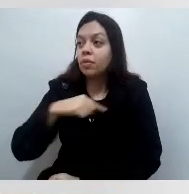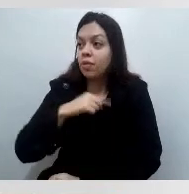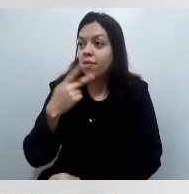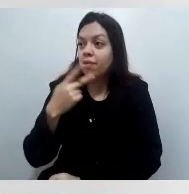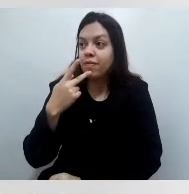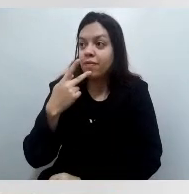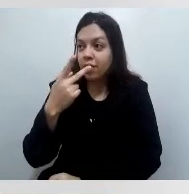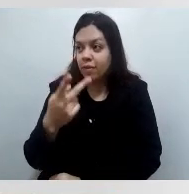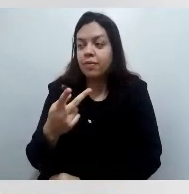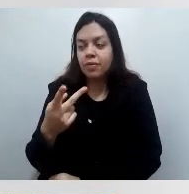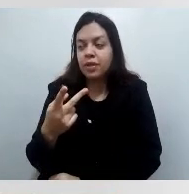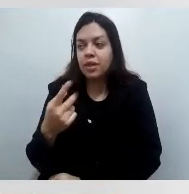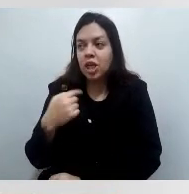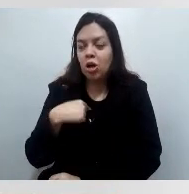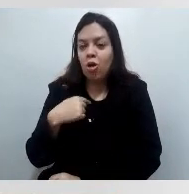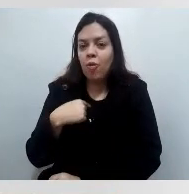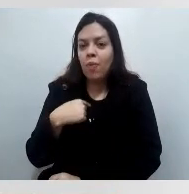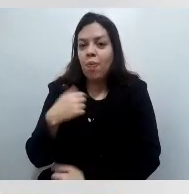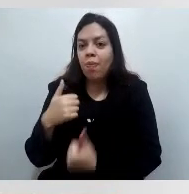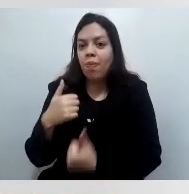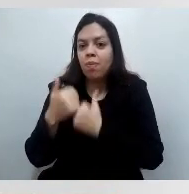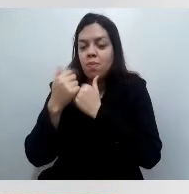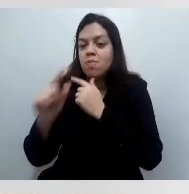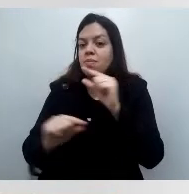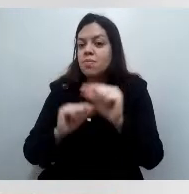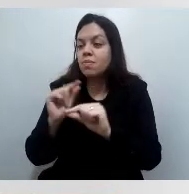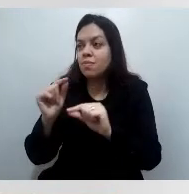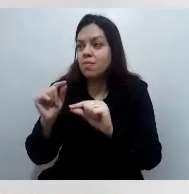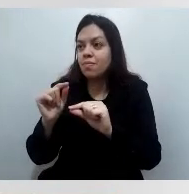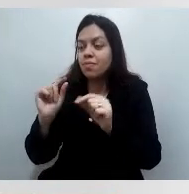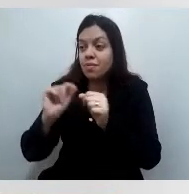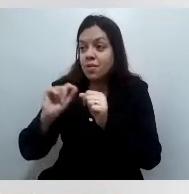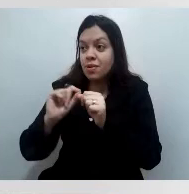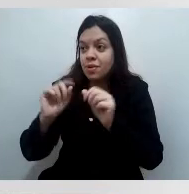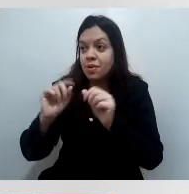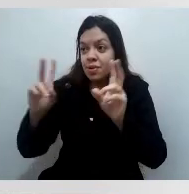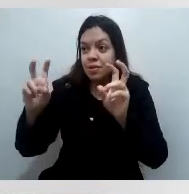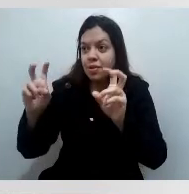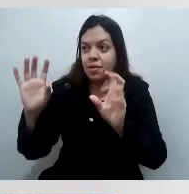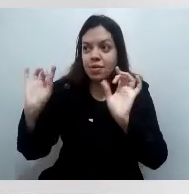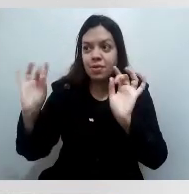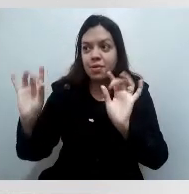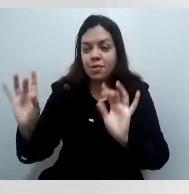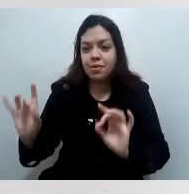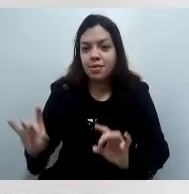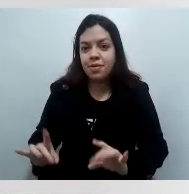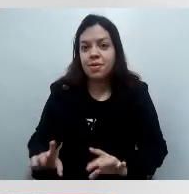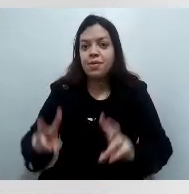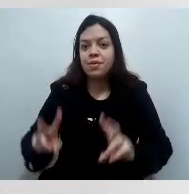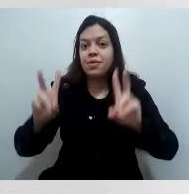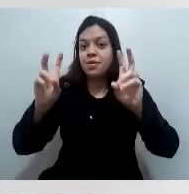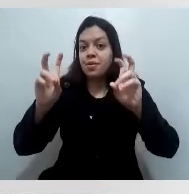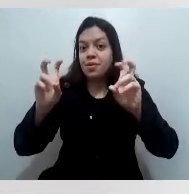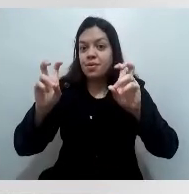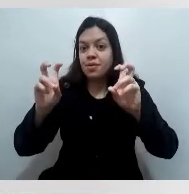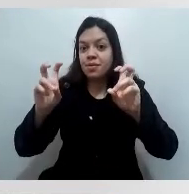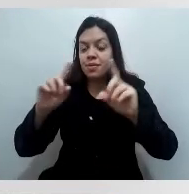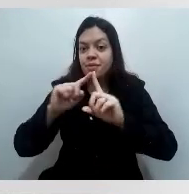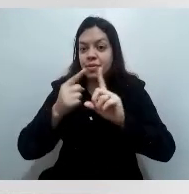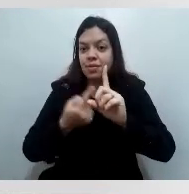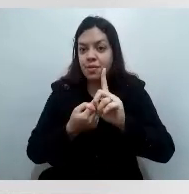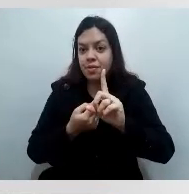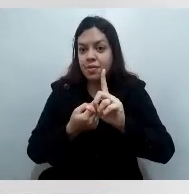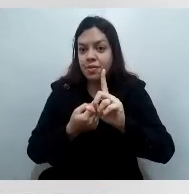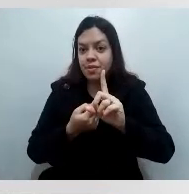e já vamos falar com o presidente aqui para que torne-se uma ação sindical nesse momento porque nós temos muitas